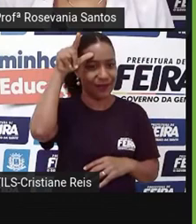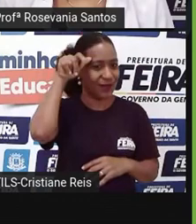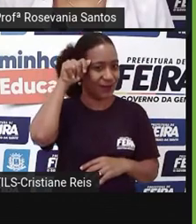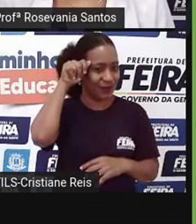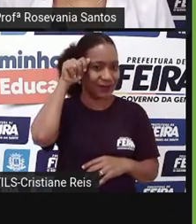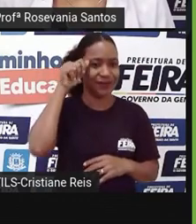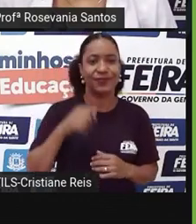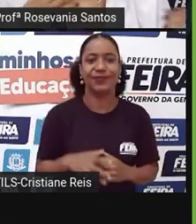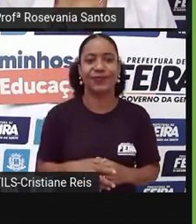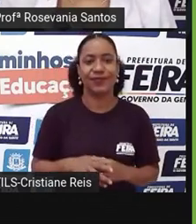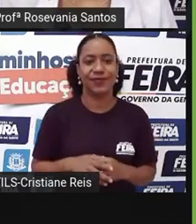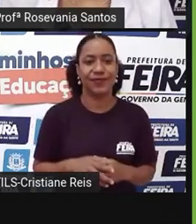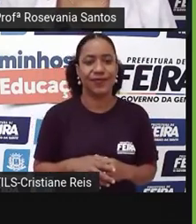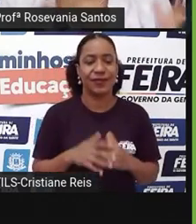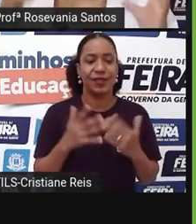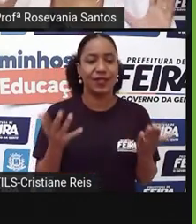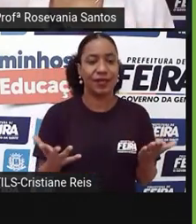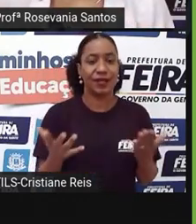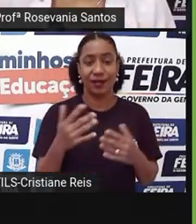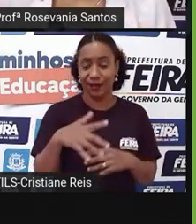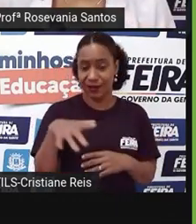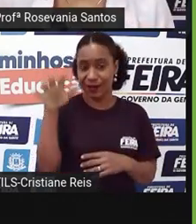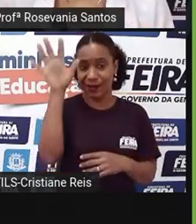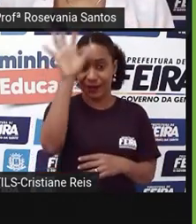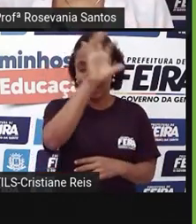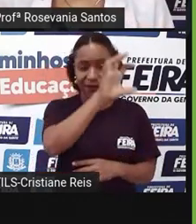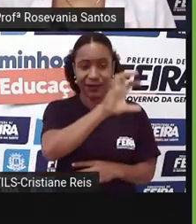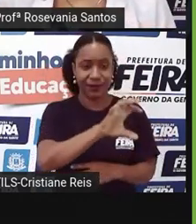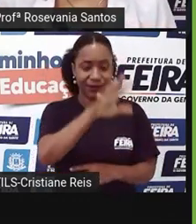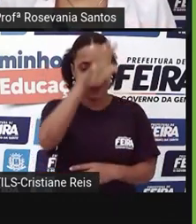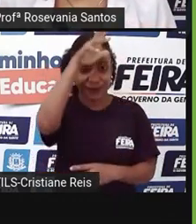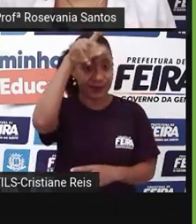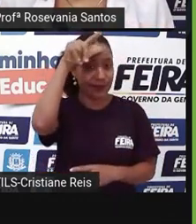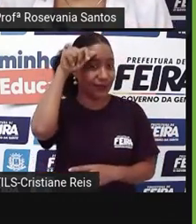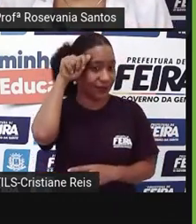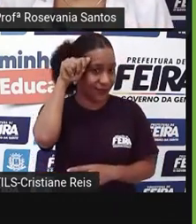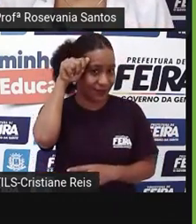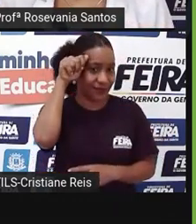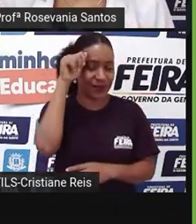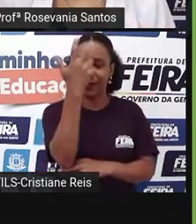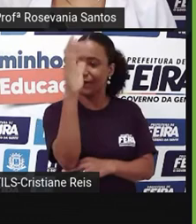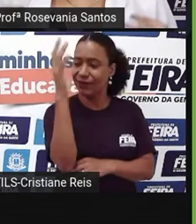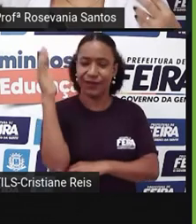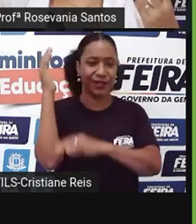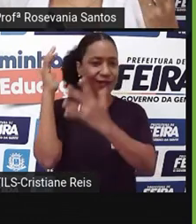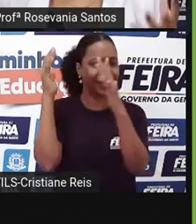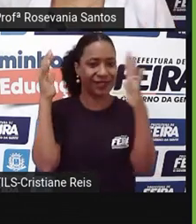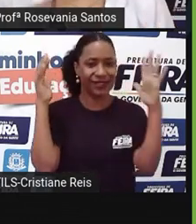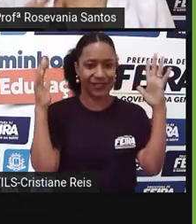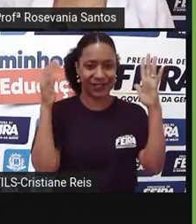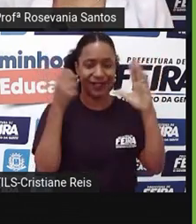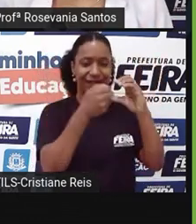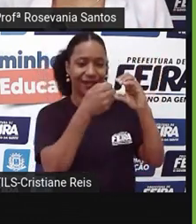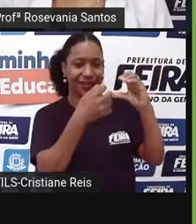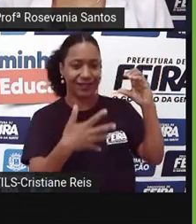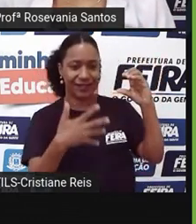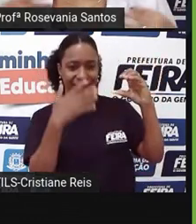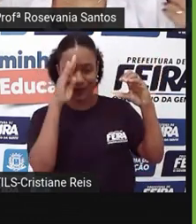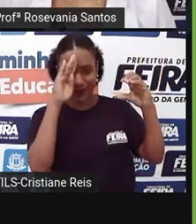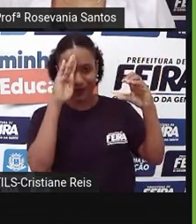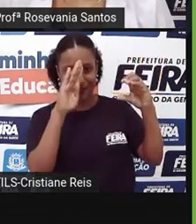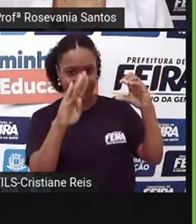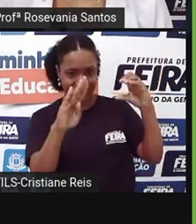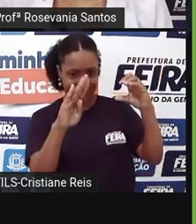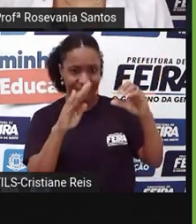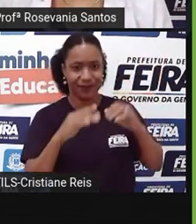né, porque a região da Amazônia, a característica principal é a floresta amazônica, mas eu quis tentar trazer para vocês é